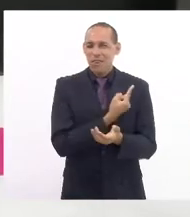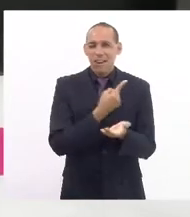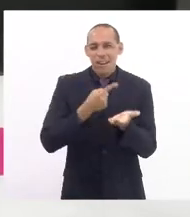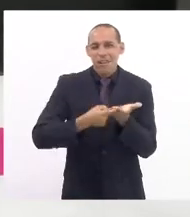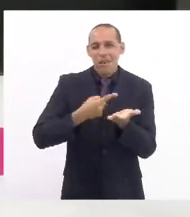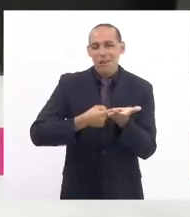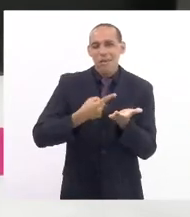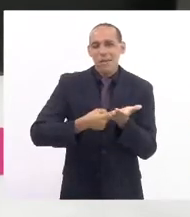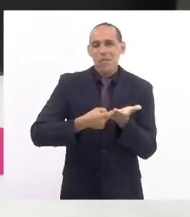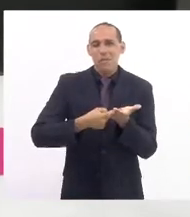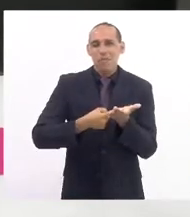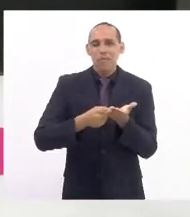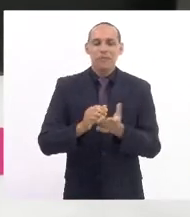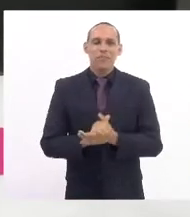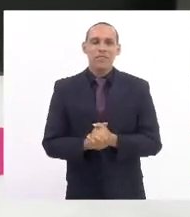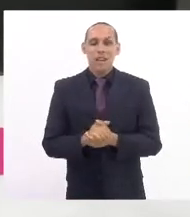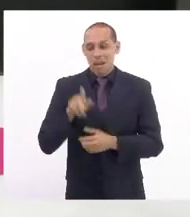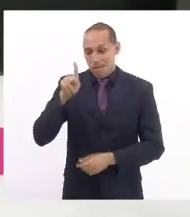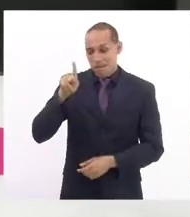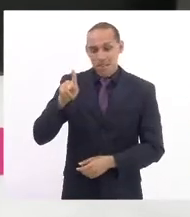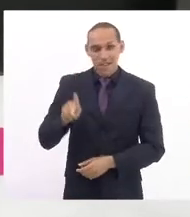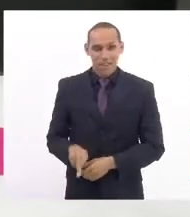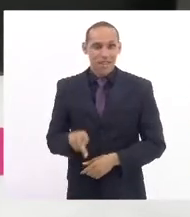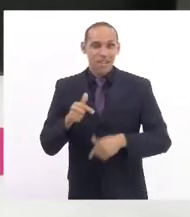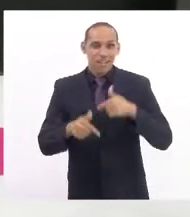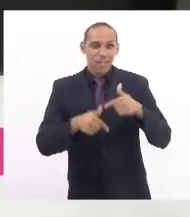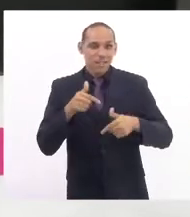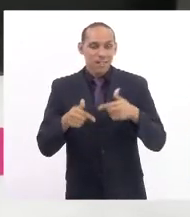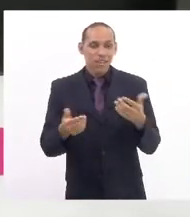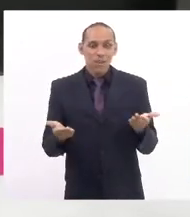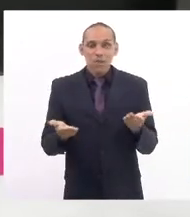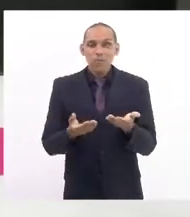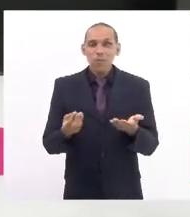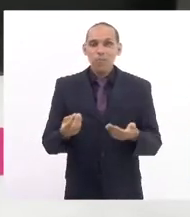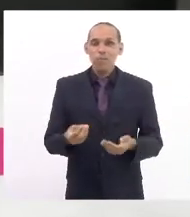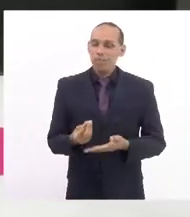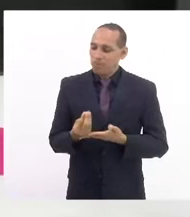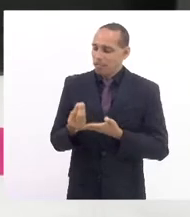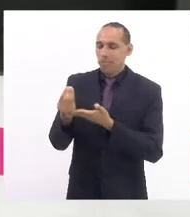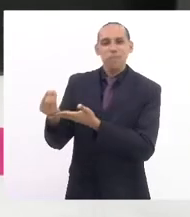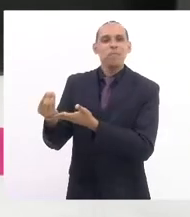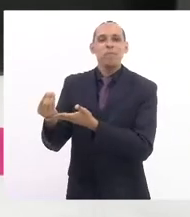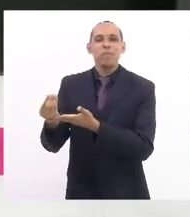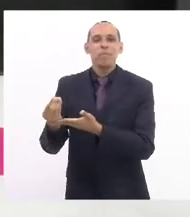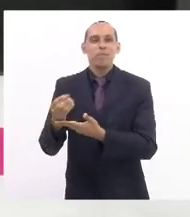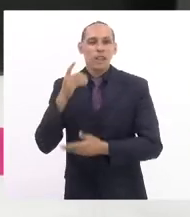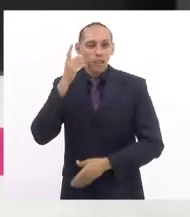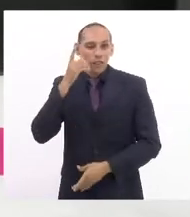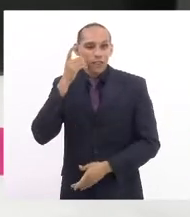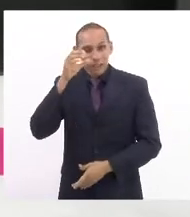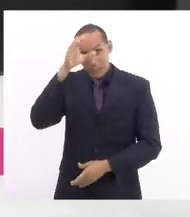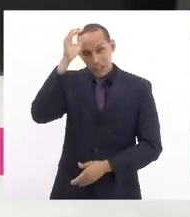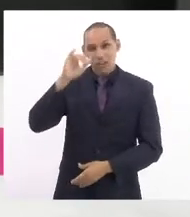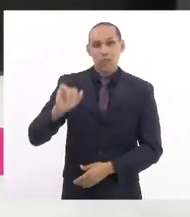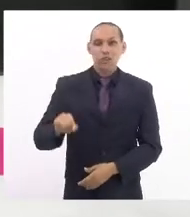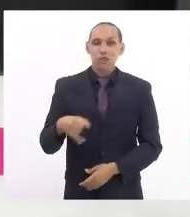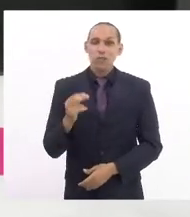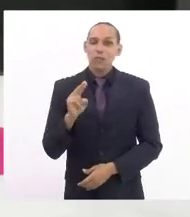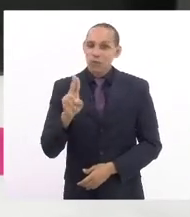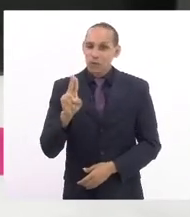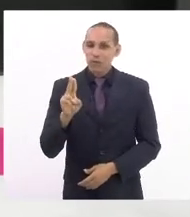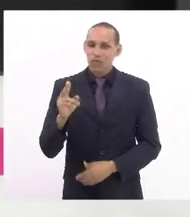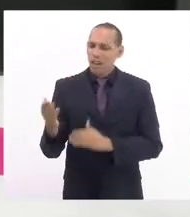honra de passar a presidência dos trabalhos para a deputada Tia Ju, que sempre tenha nos